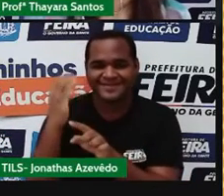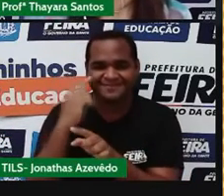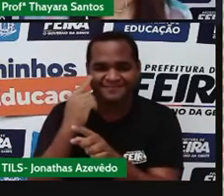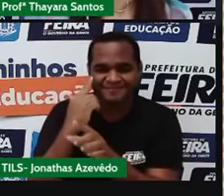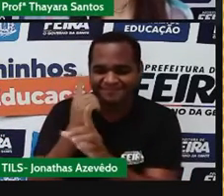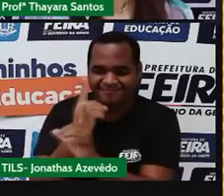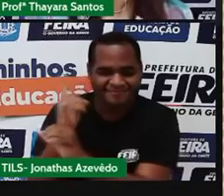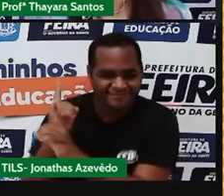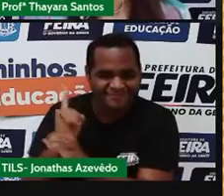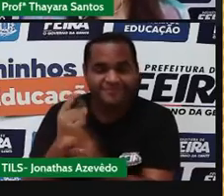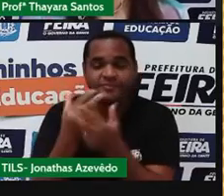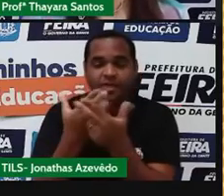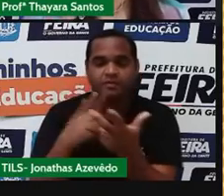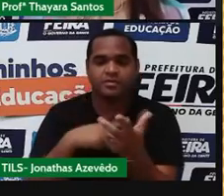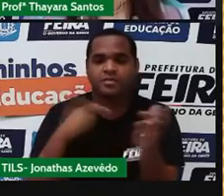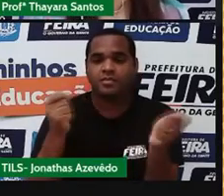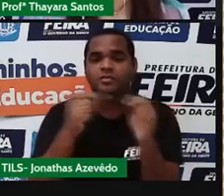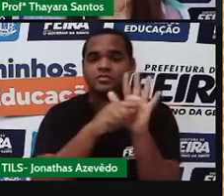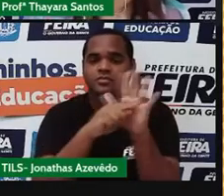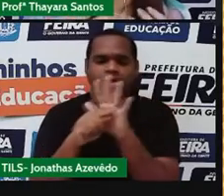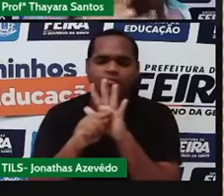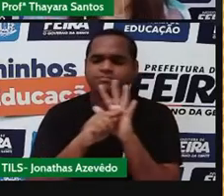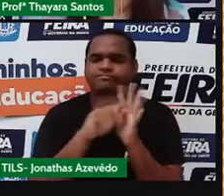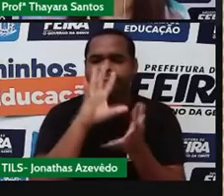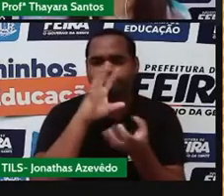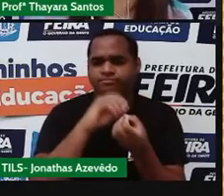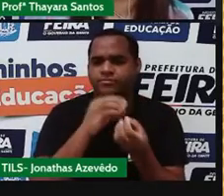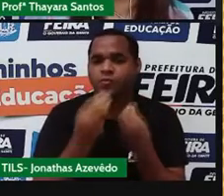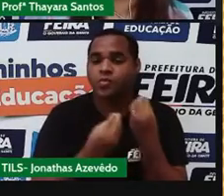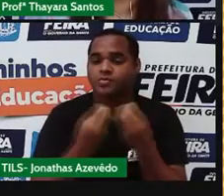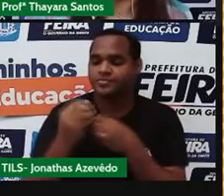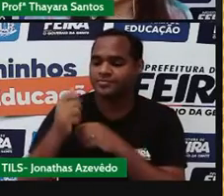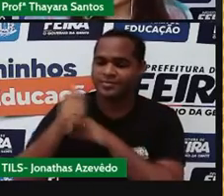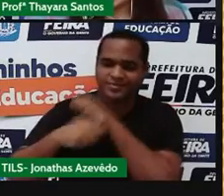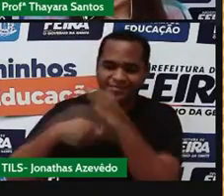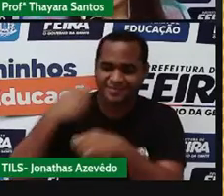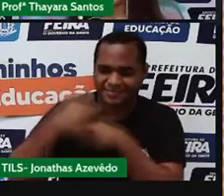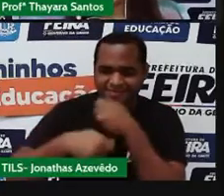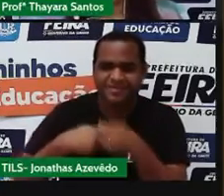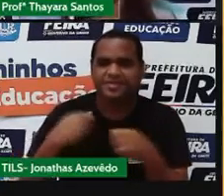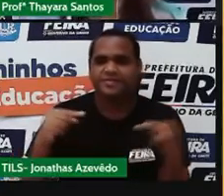representar e ajudar a gente a compreender a estrutura do átomo.